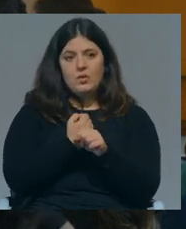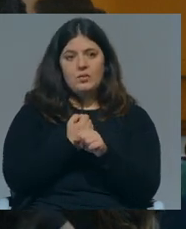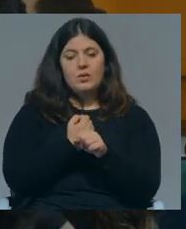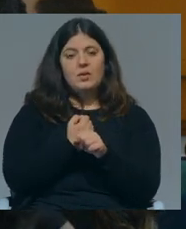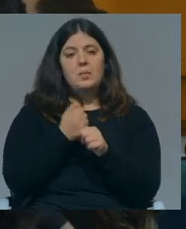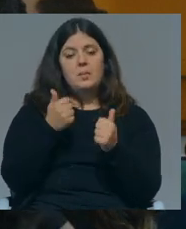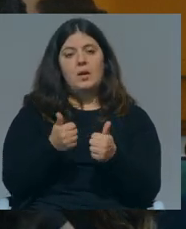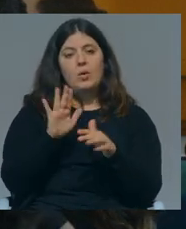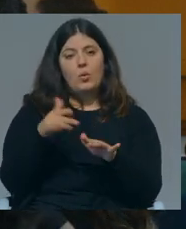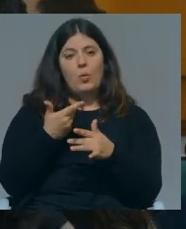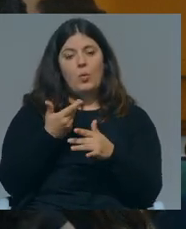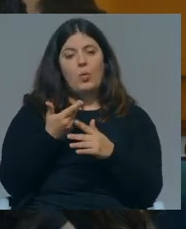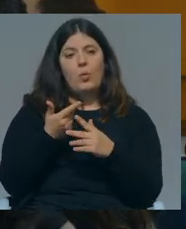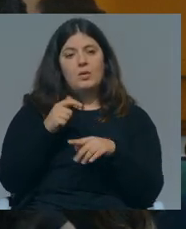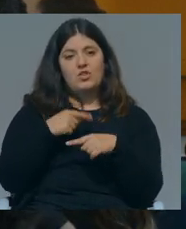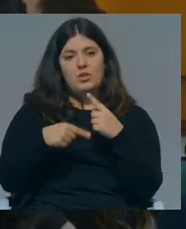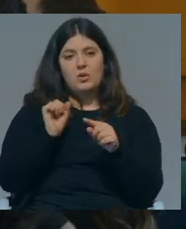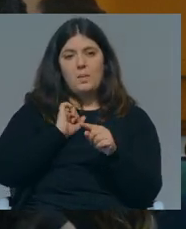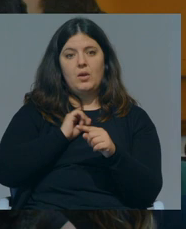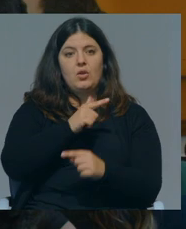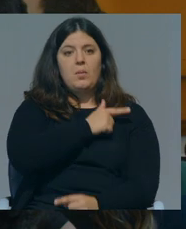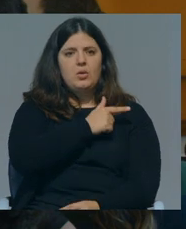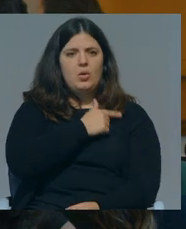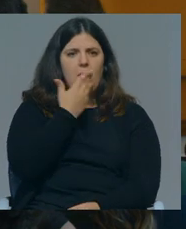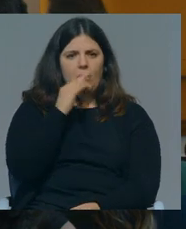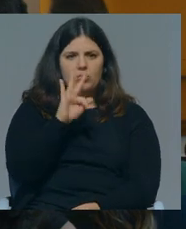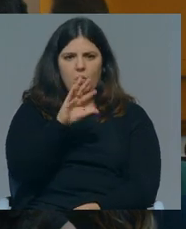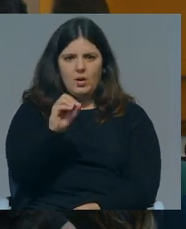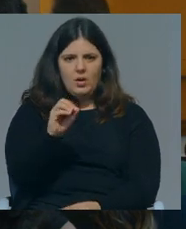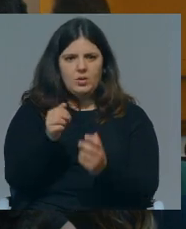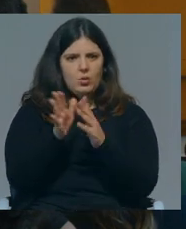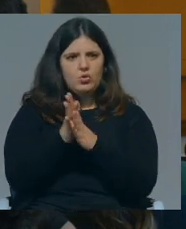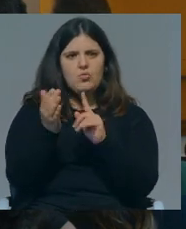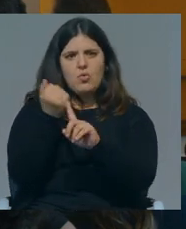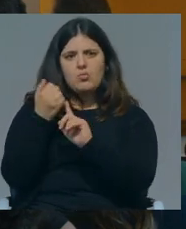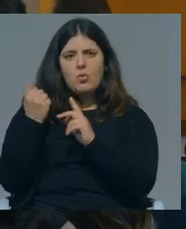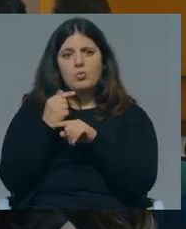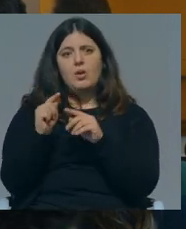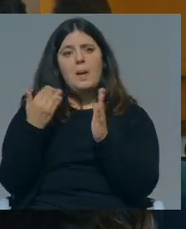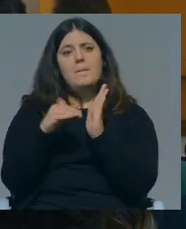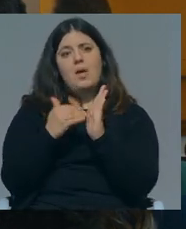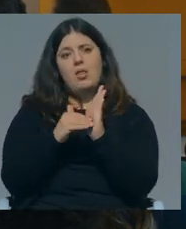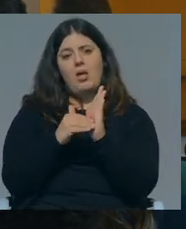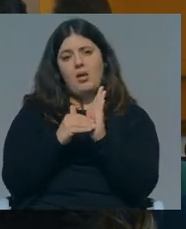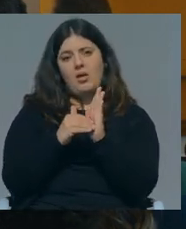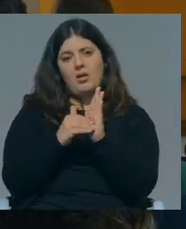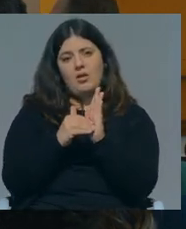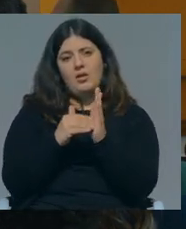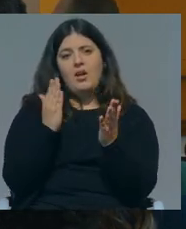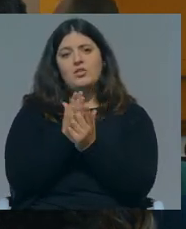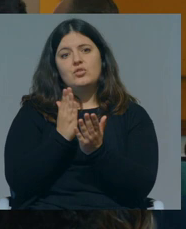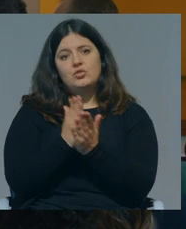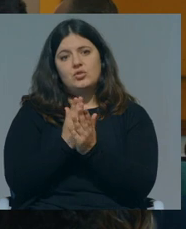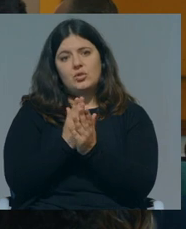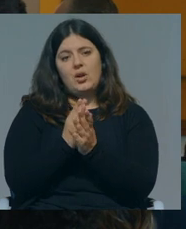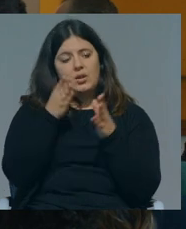aproximava bem quando era da minha geração porque em uma turma de 40 alunos nós tínhamos o SEF que eram as duas classes média era uma que a escola